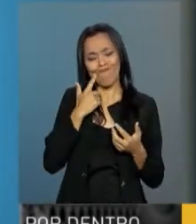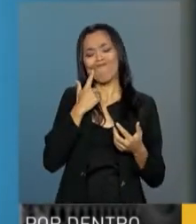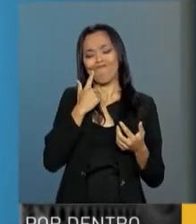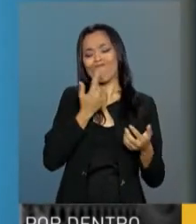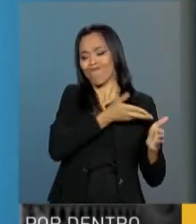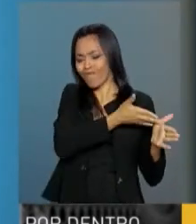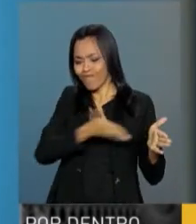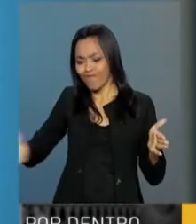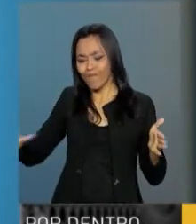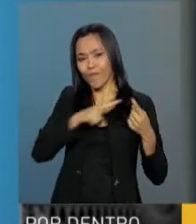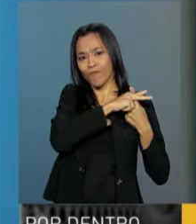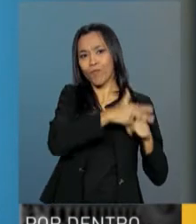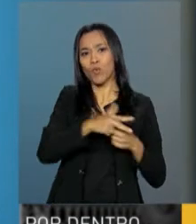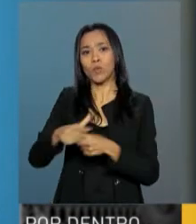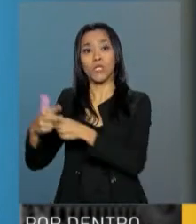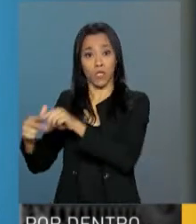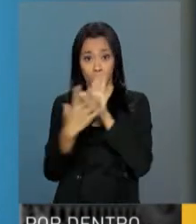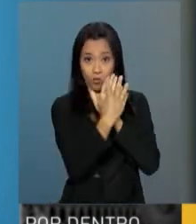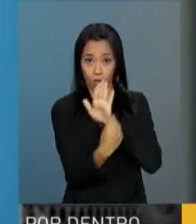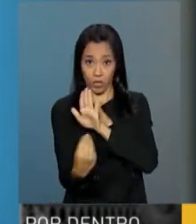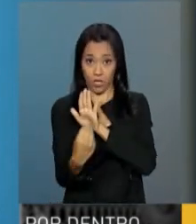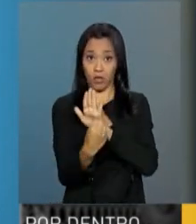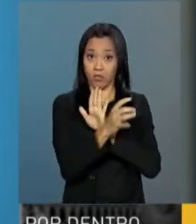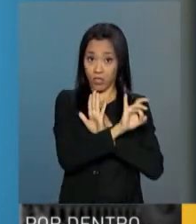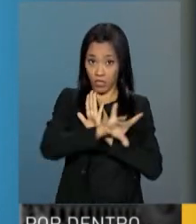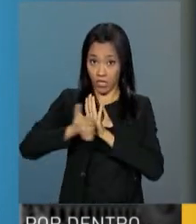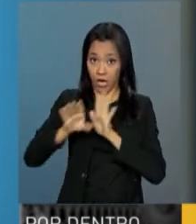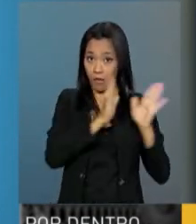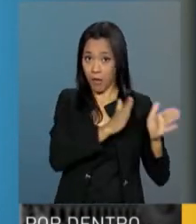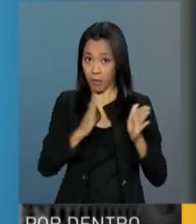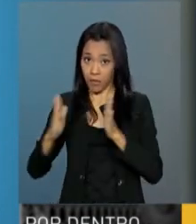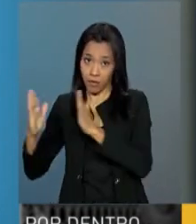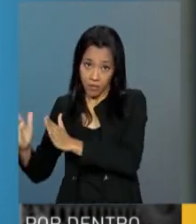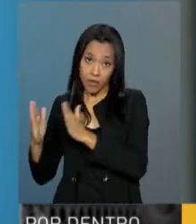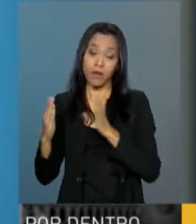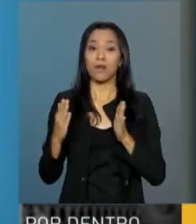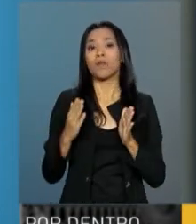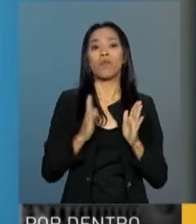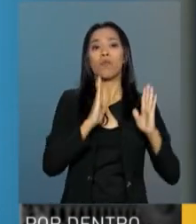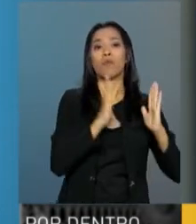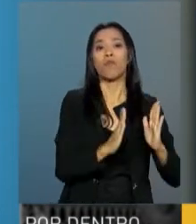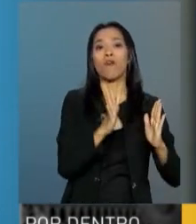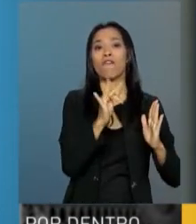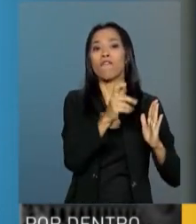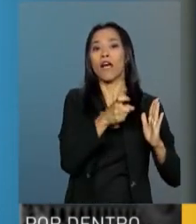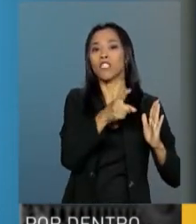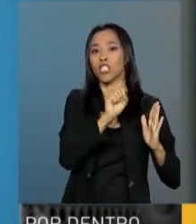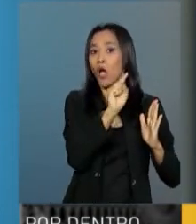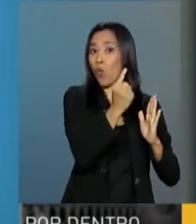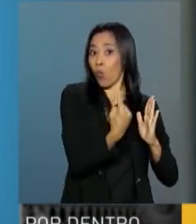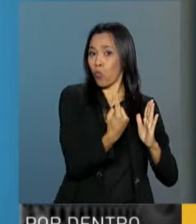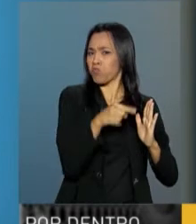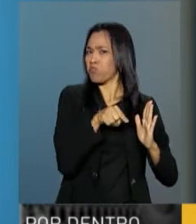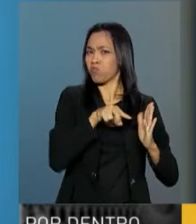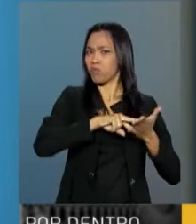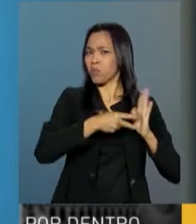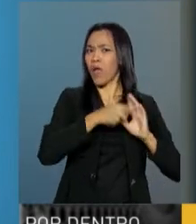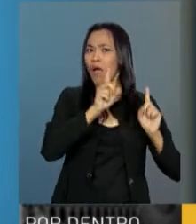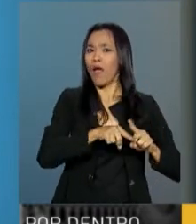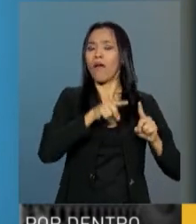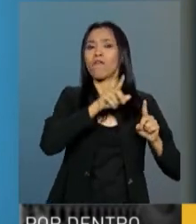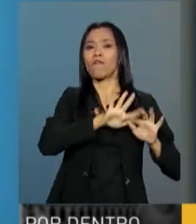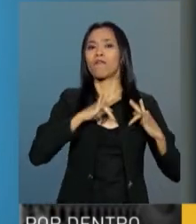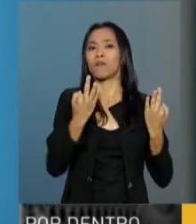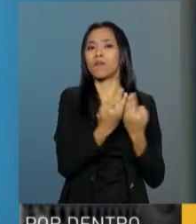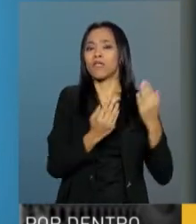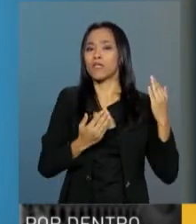modificações nos programas Minha Casa Minha Vida, especialmente o Faixa 1, aquele que é dedicado às famílias